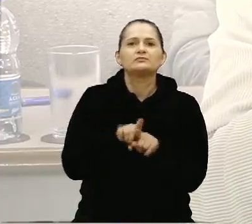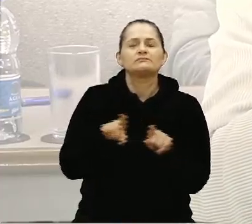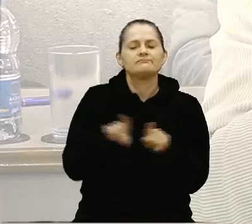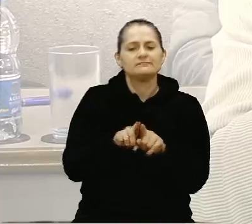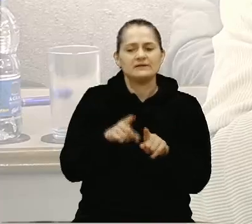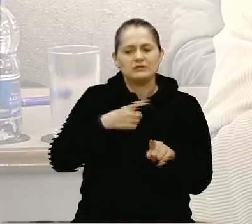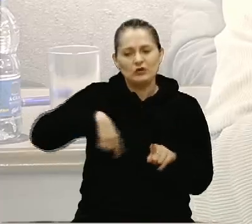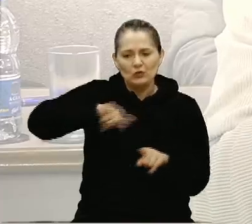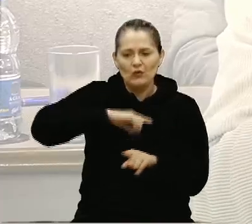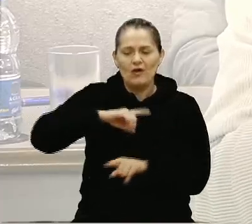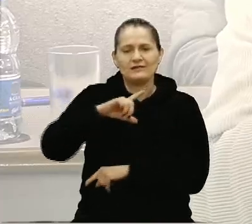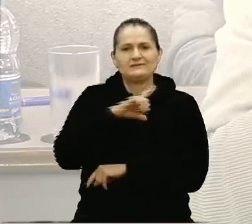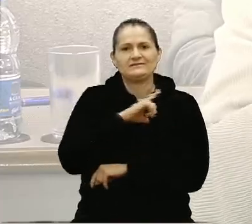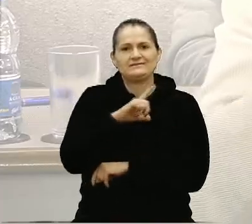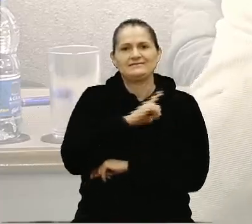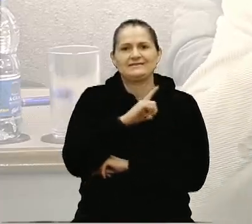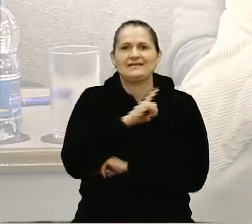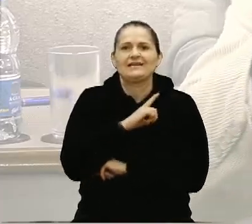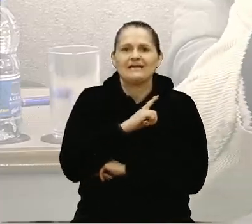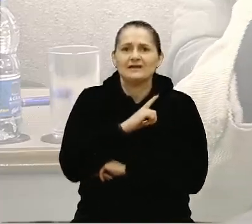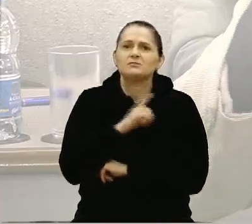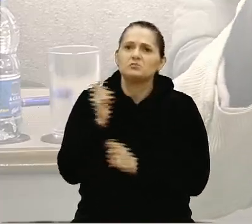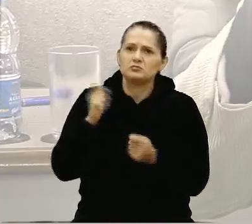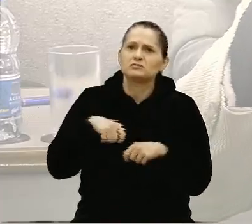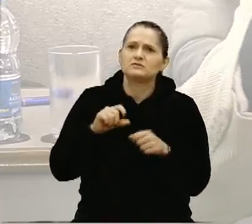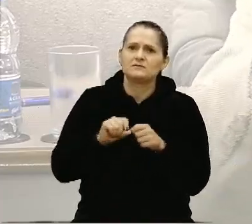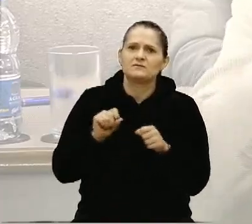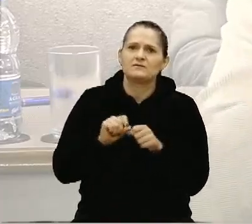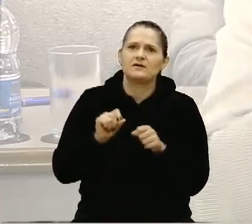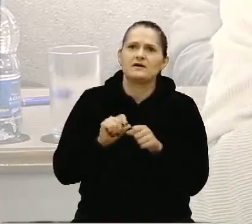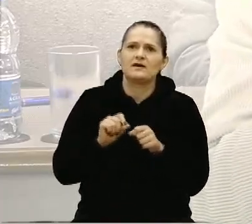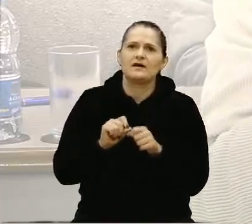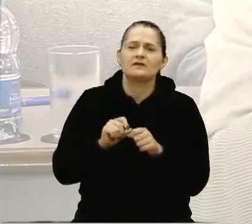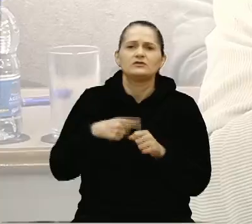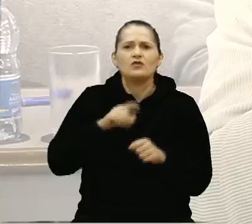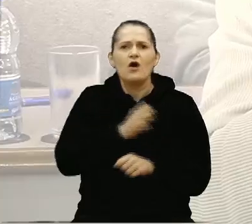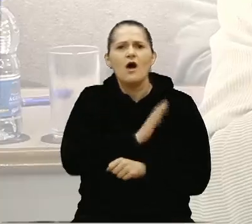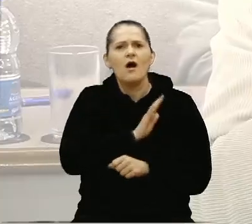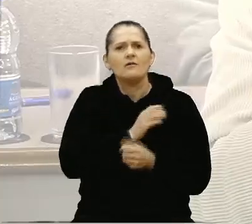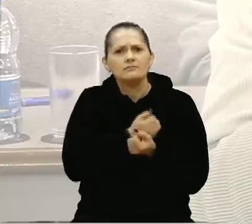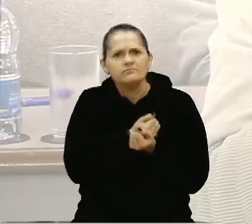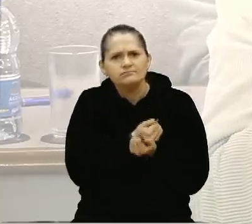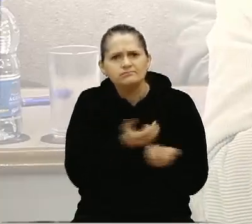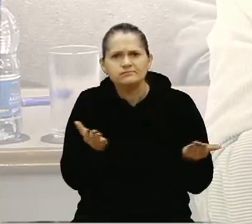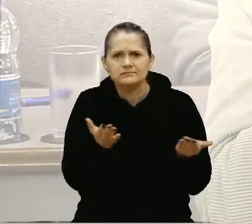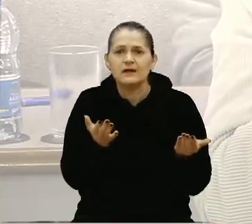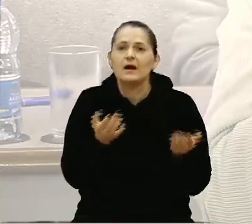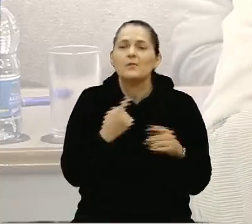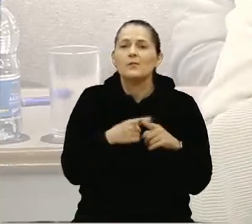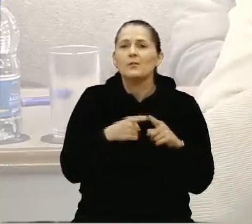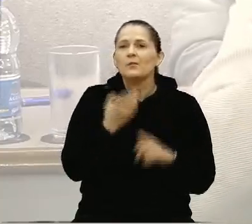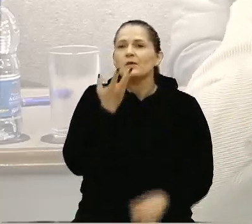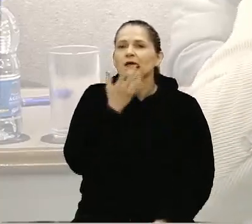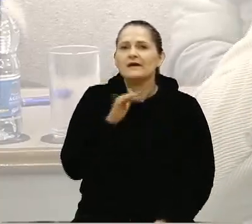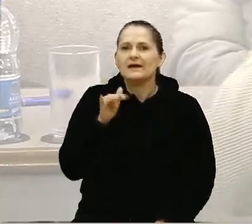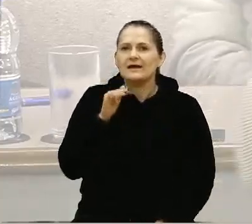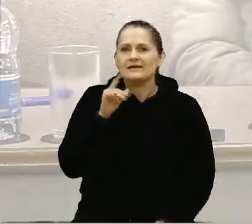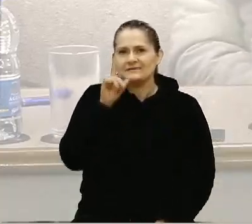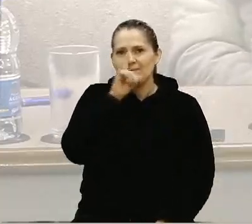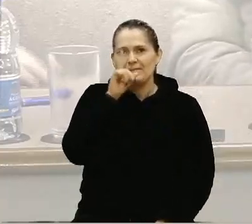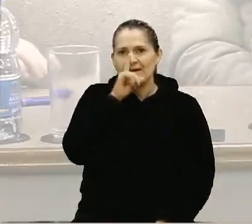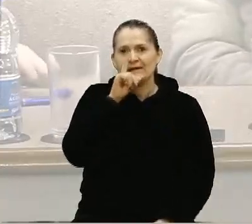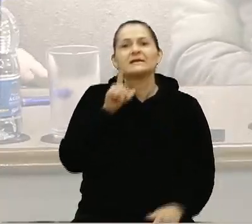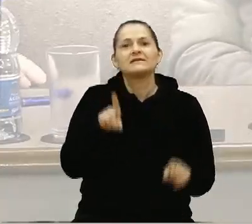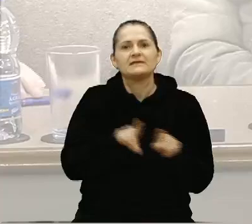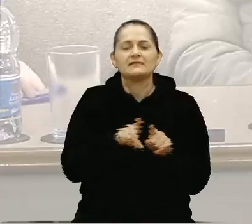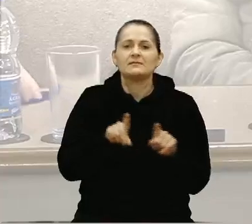podemos fazer, e estamos fazendo, de coração, para que essas crianças e essas mães tenham